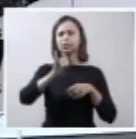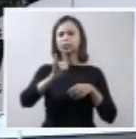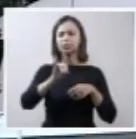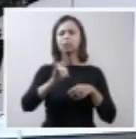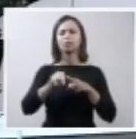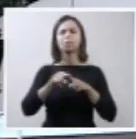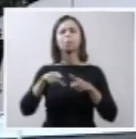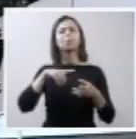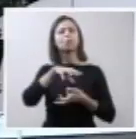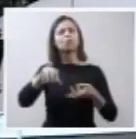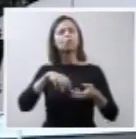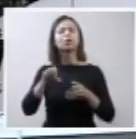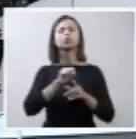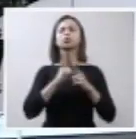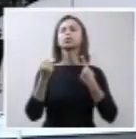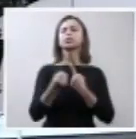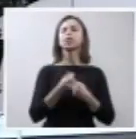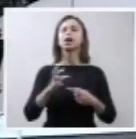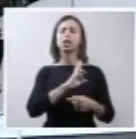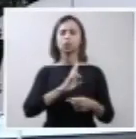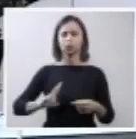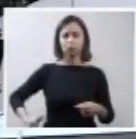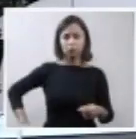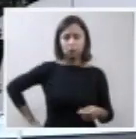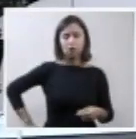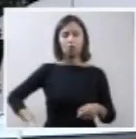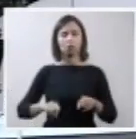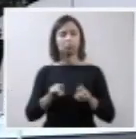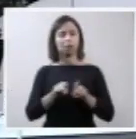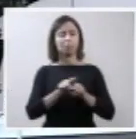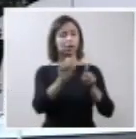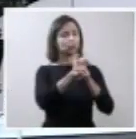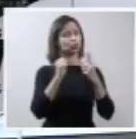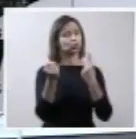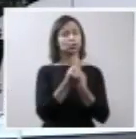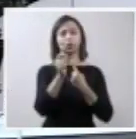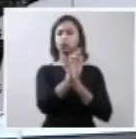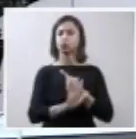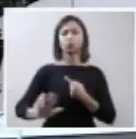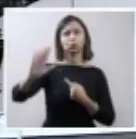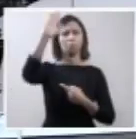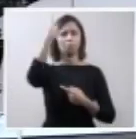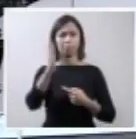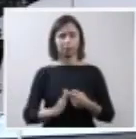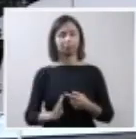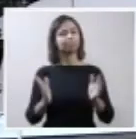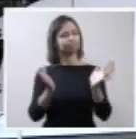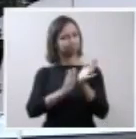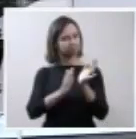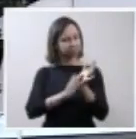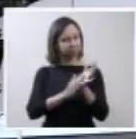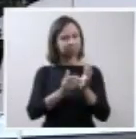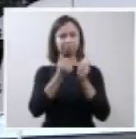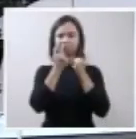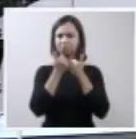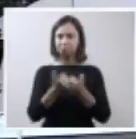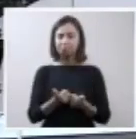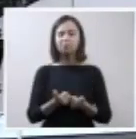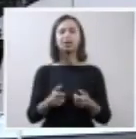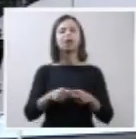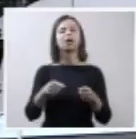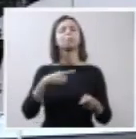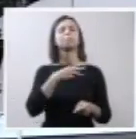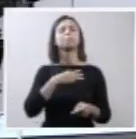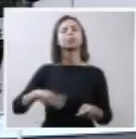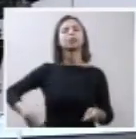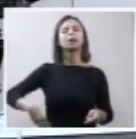movimentos sociais e religiosos e a sociedade brasileira em geral. Parabenizo, vossa excelência, ministro Marco Aurélio Mello,